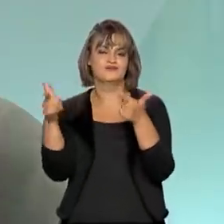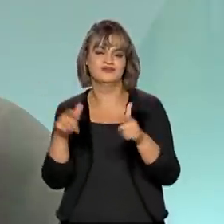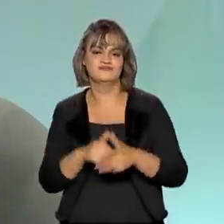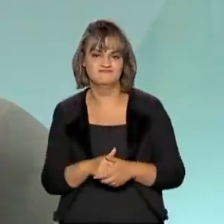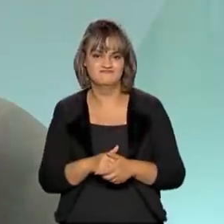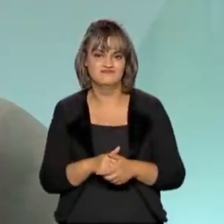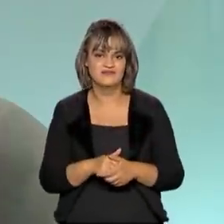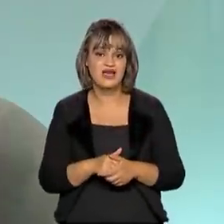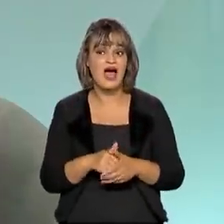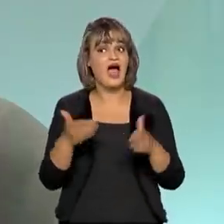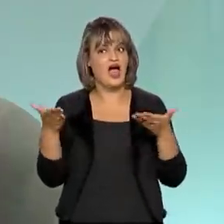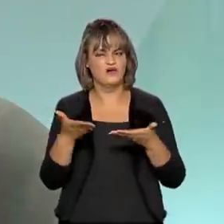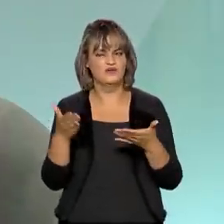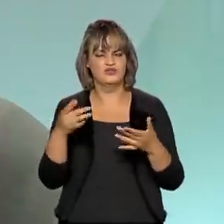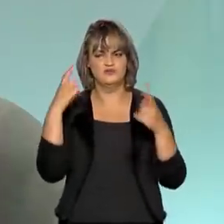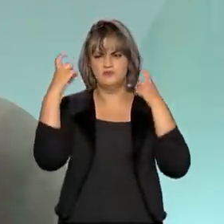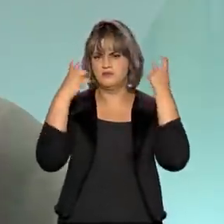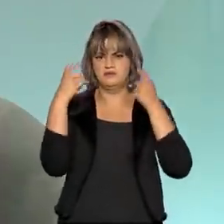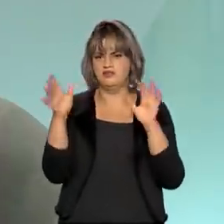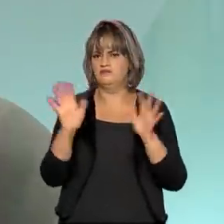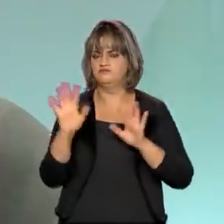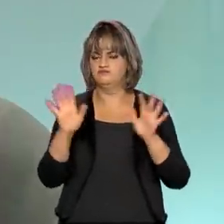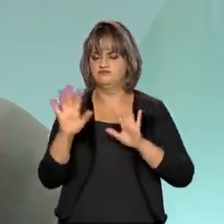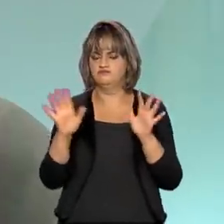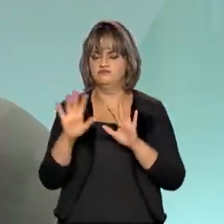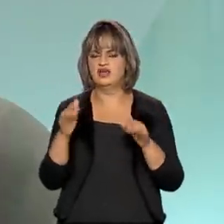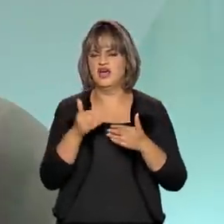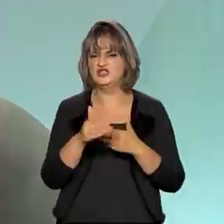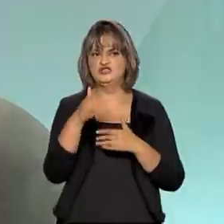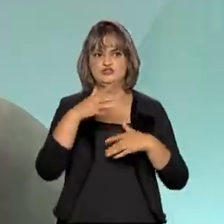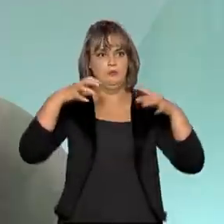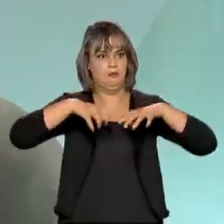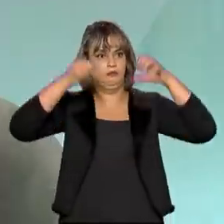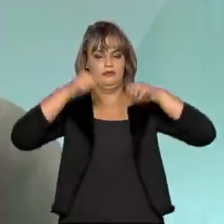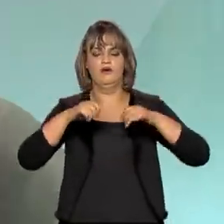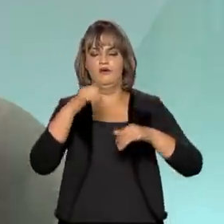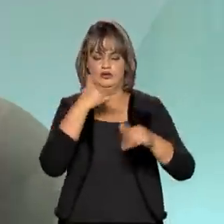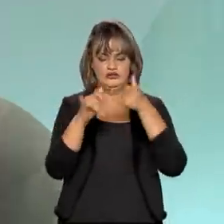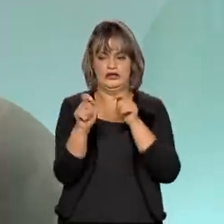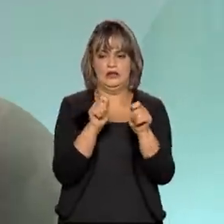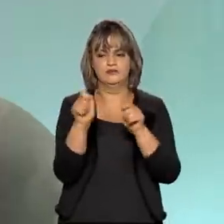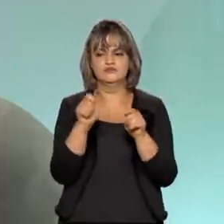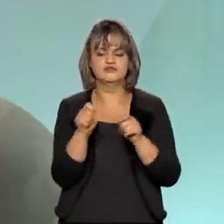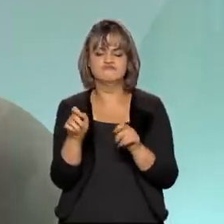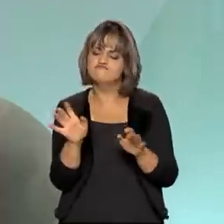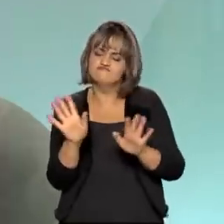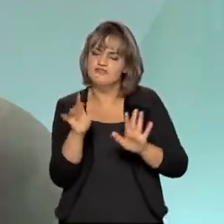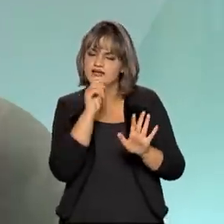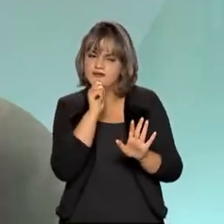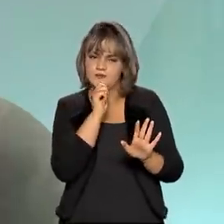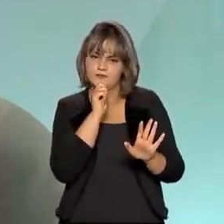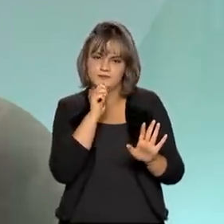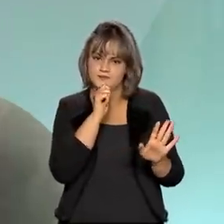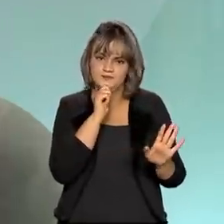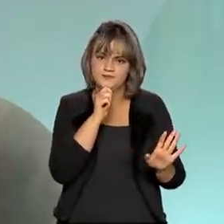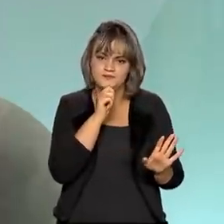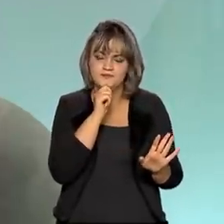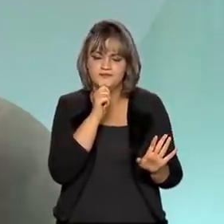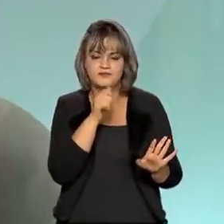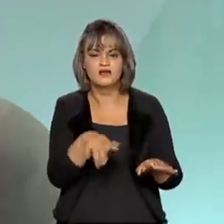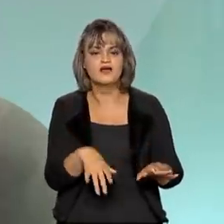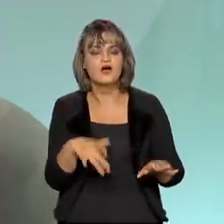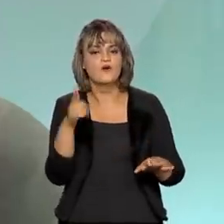No momento, não há uma indicação de que sejam necessárias novas medidas. As medidas que nós